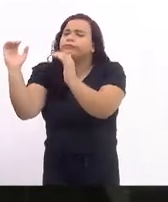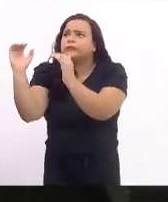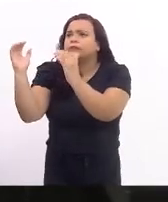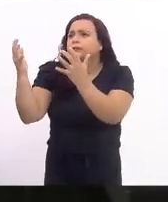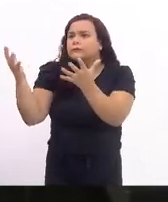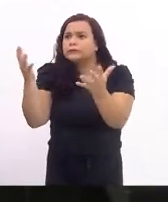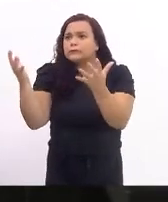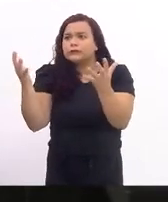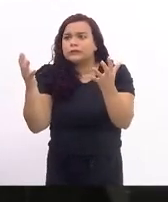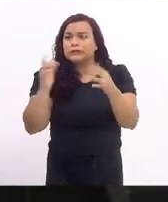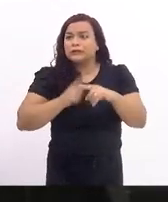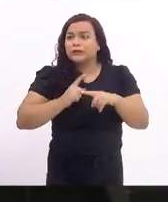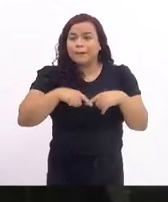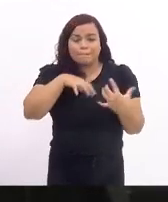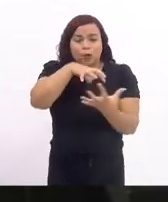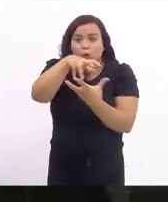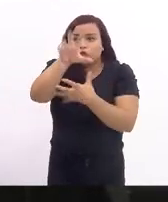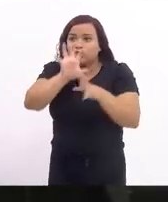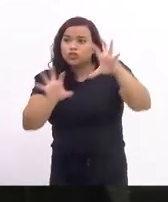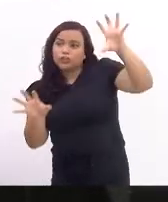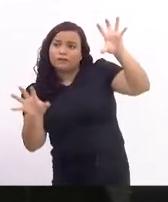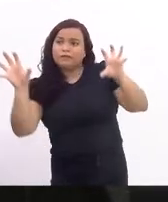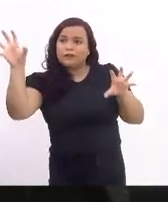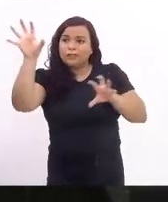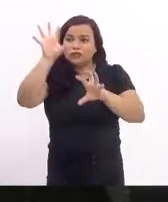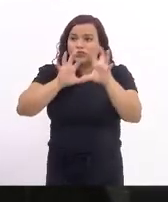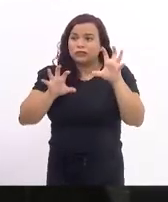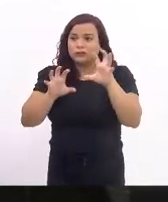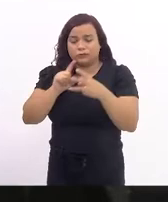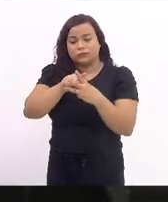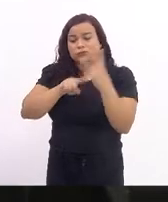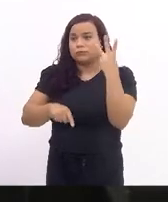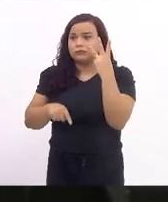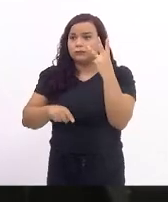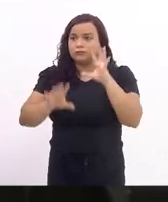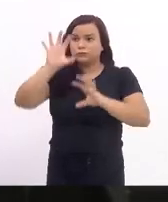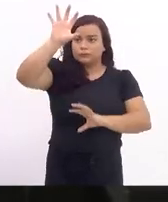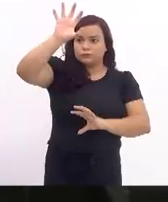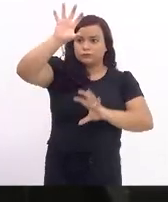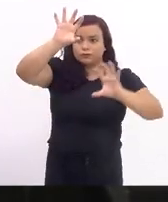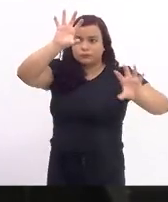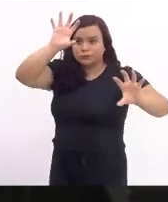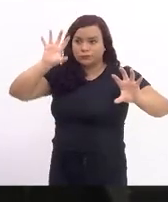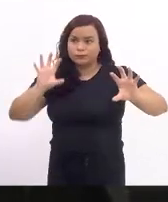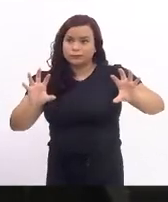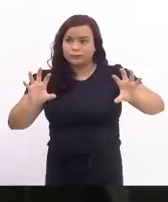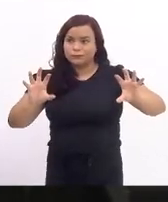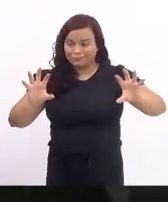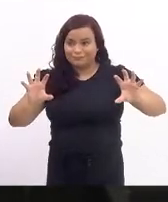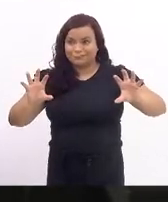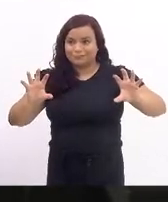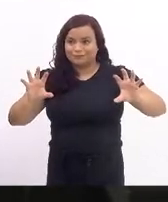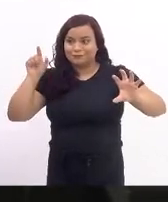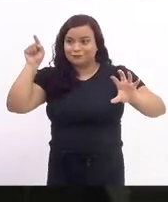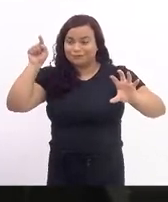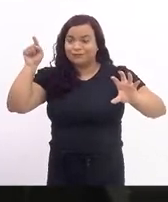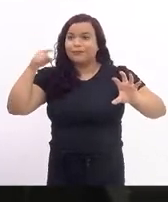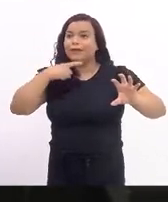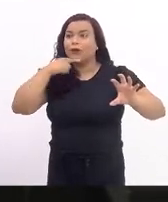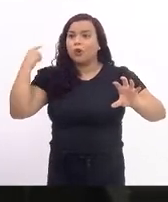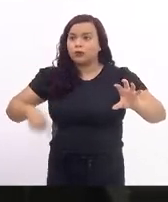Porque o mundo está dividido em três impérios. O americano, o russo e o chinês.